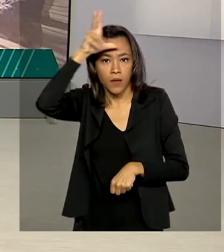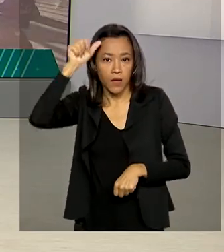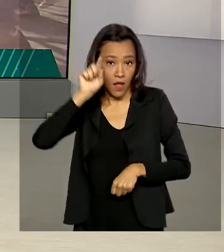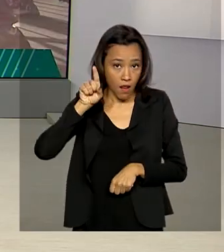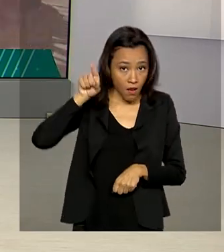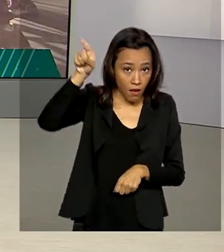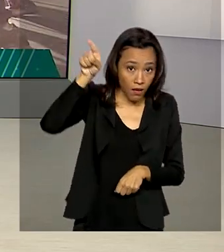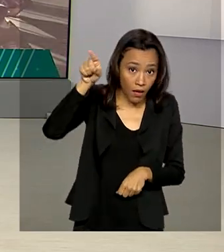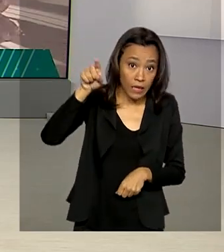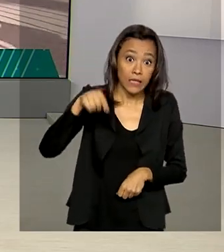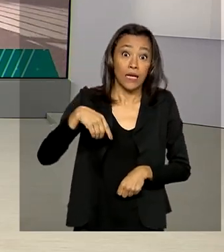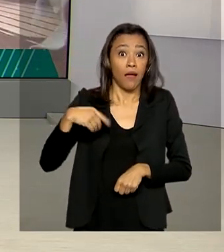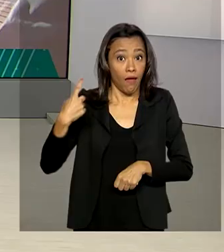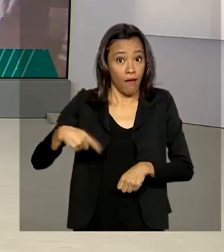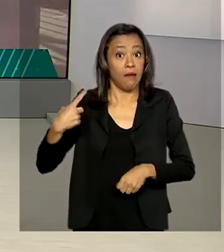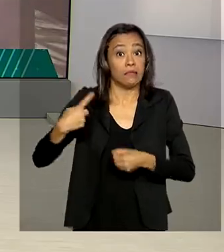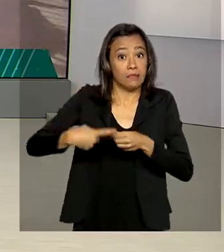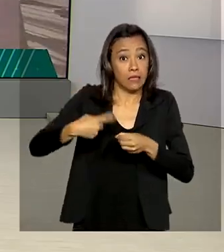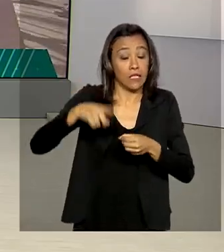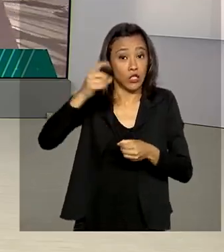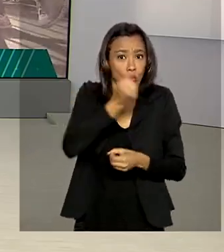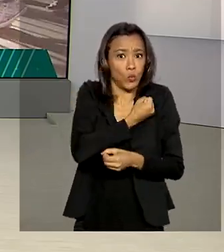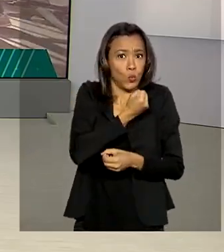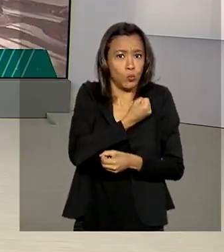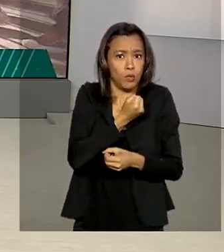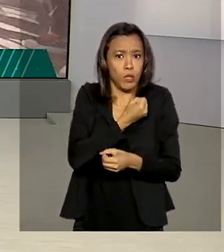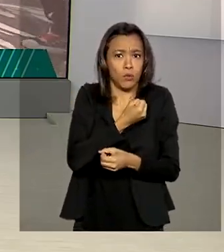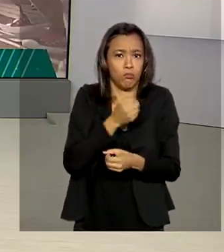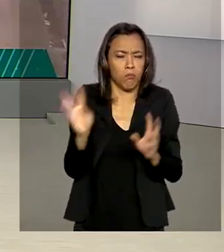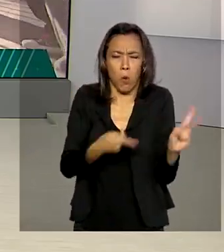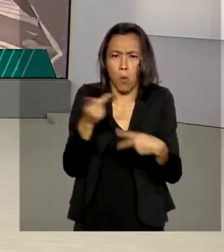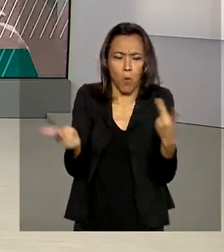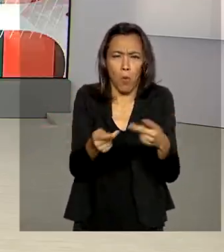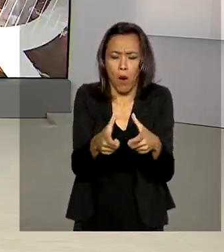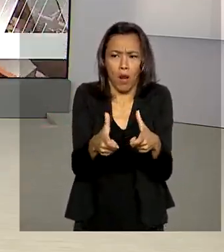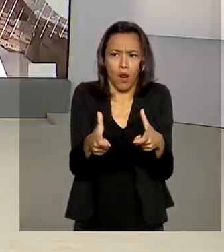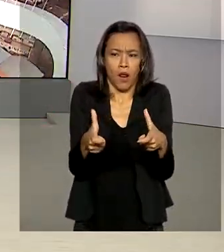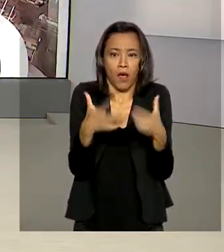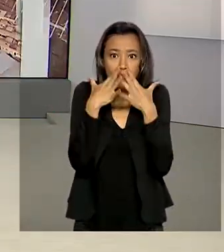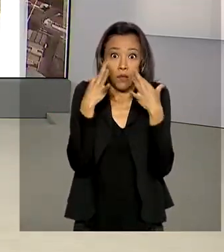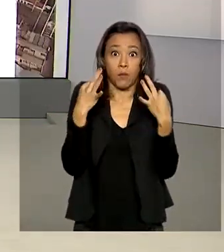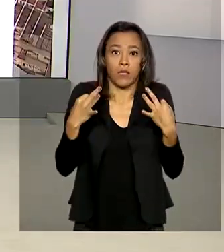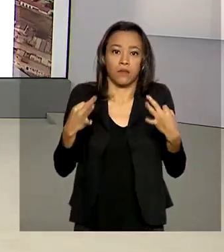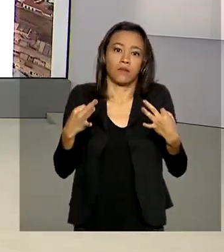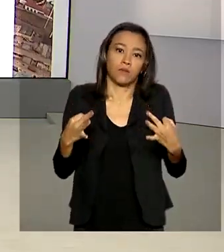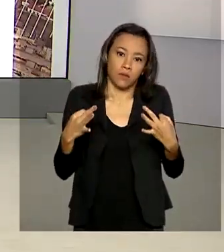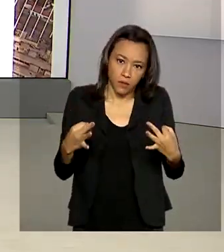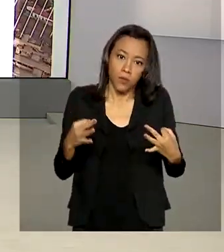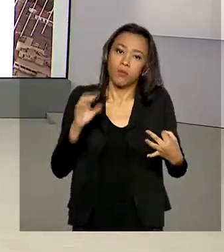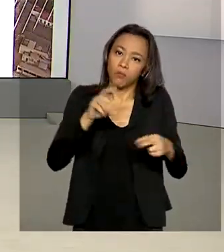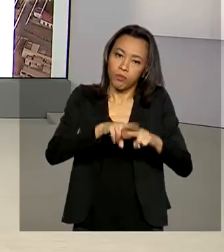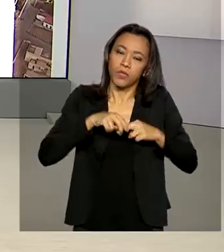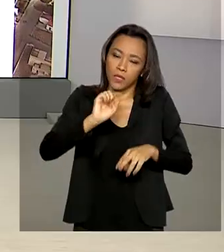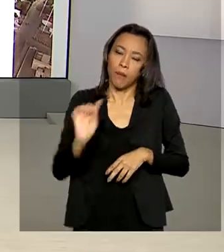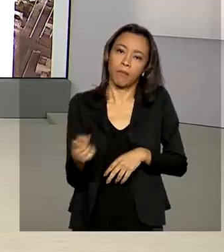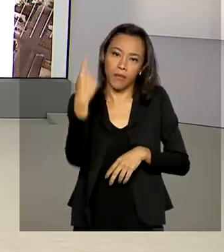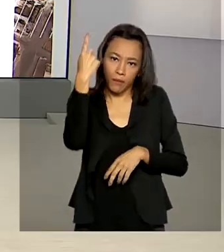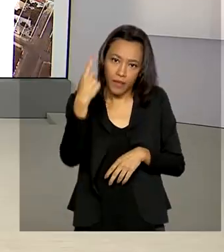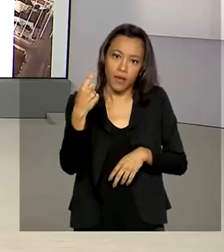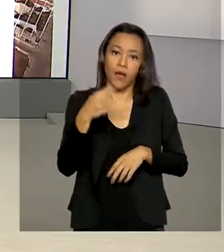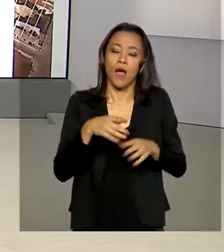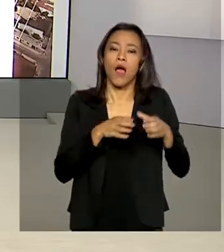Amazonas está entre as cidades em que o aumento do número de casos traz um alerta e por isso será a primeira a receber